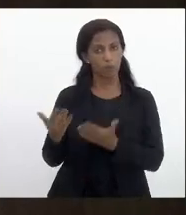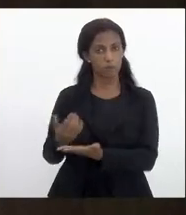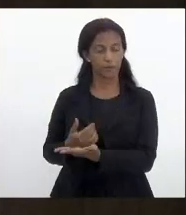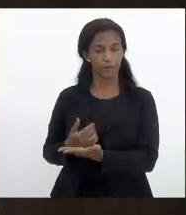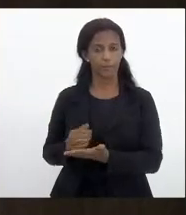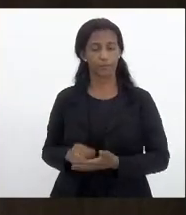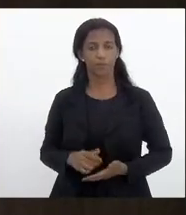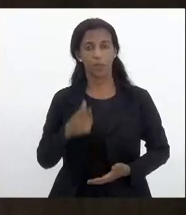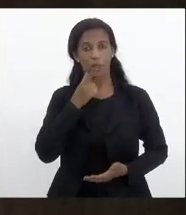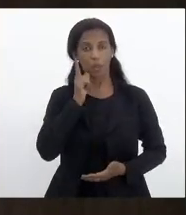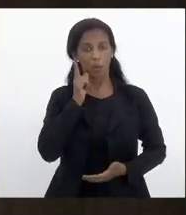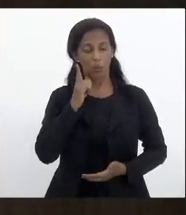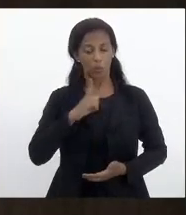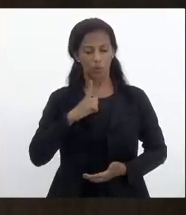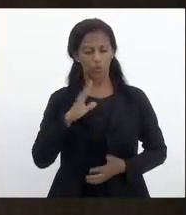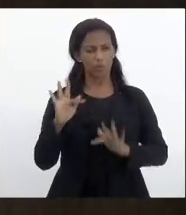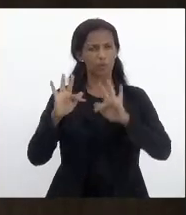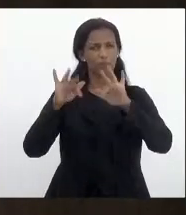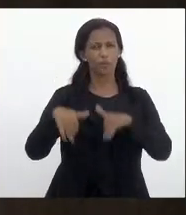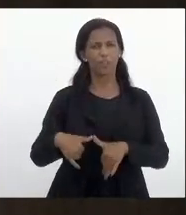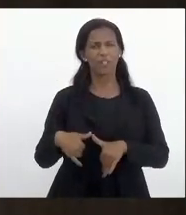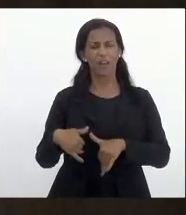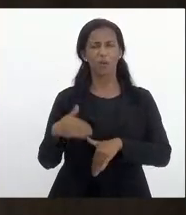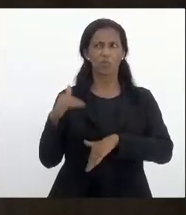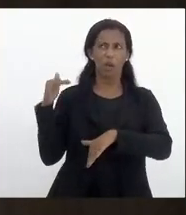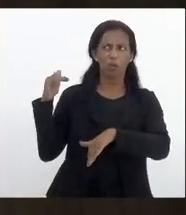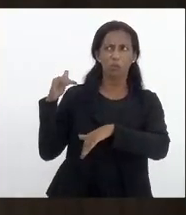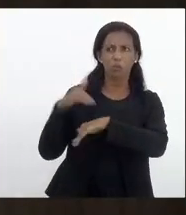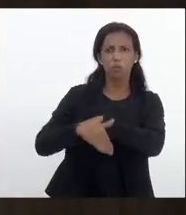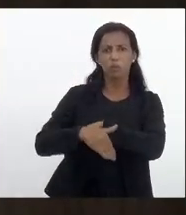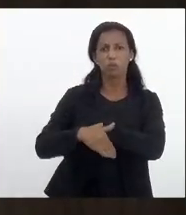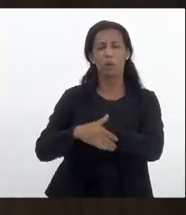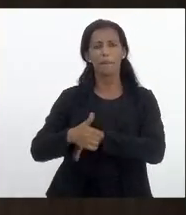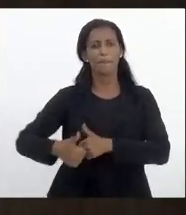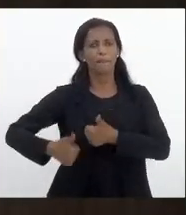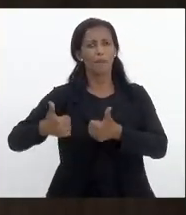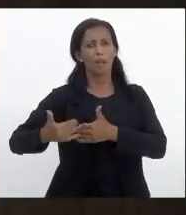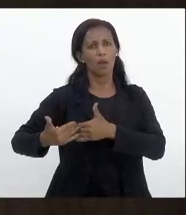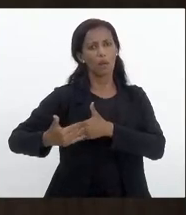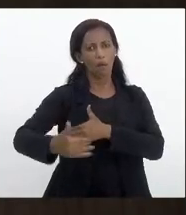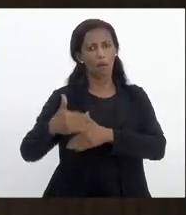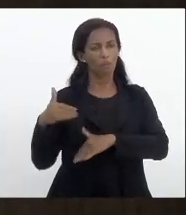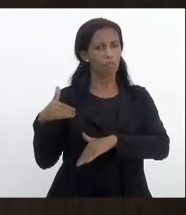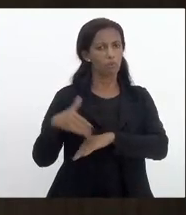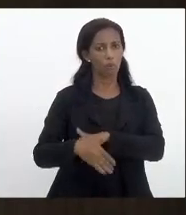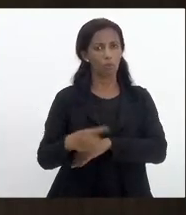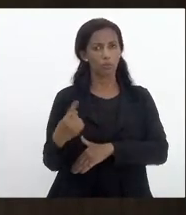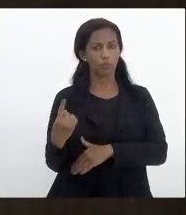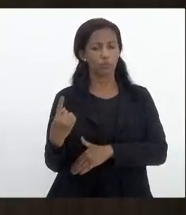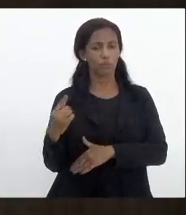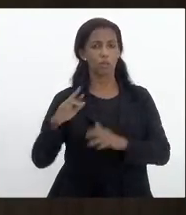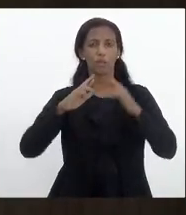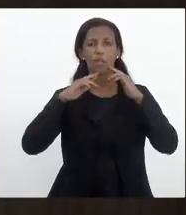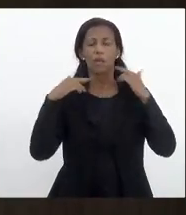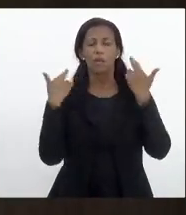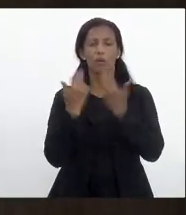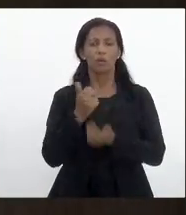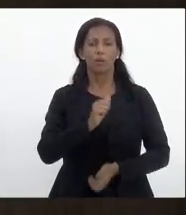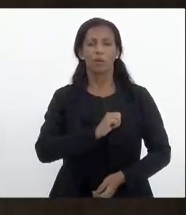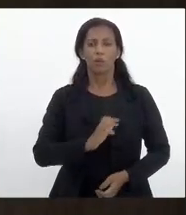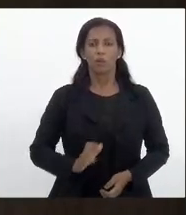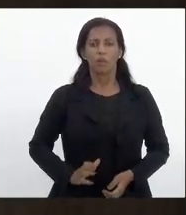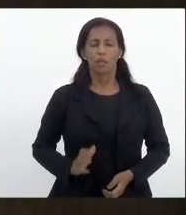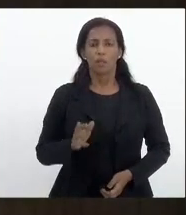eu ontem estive no final do dia já no final da noite ou melhor avançado na noite uma última reunião com o presidente André Siliano